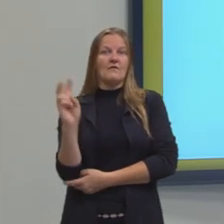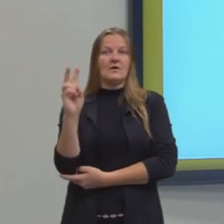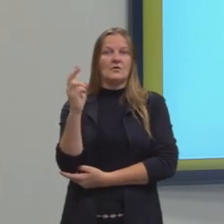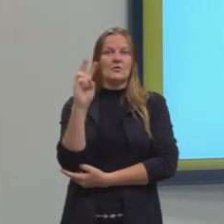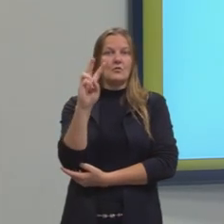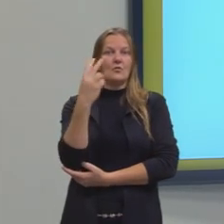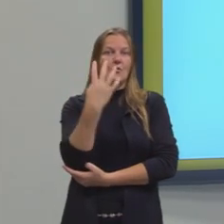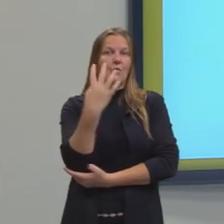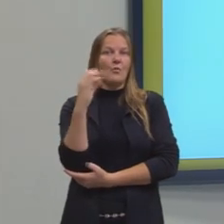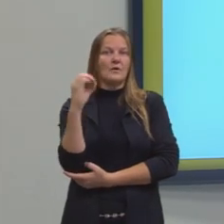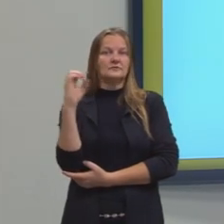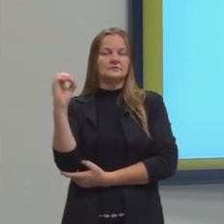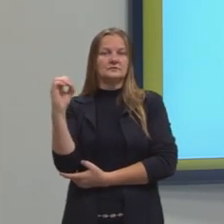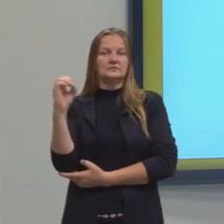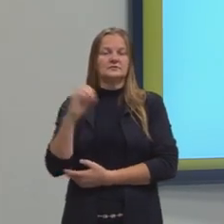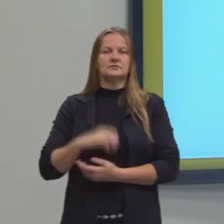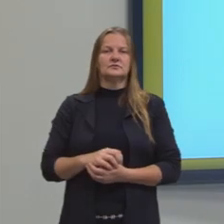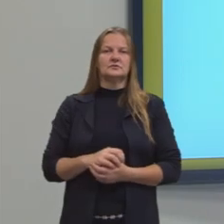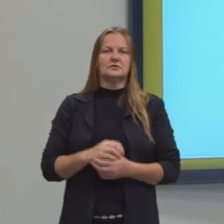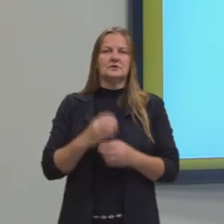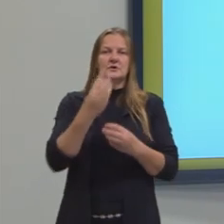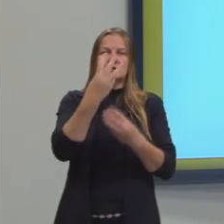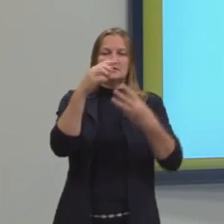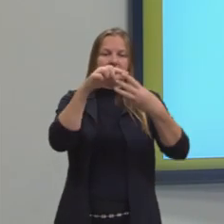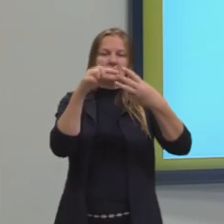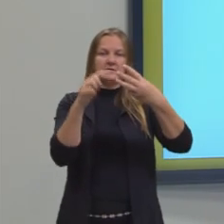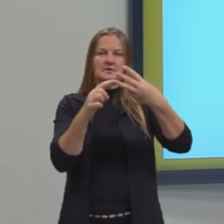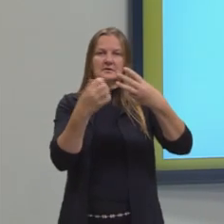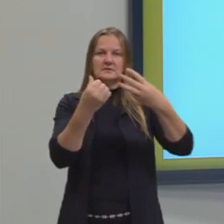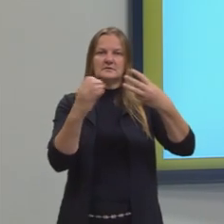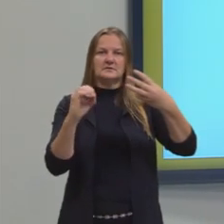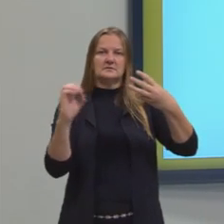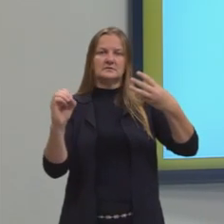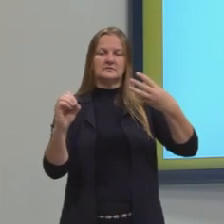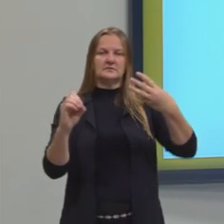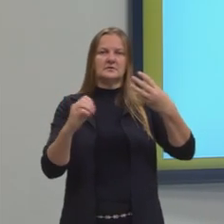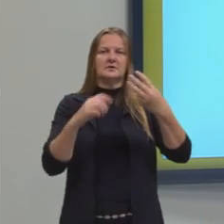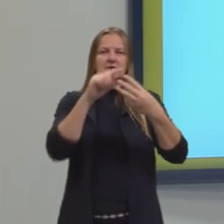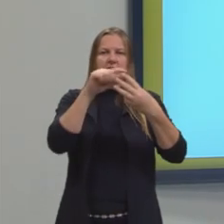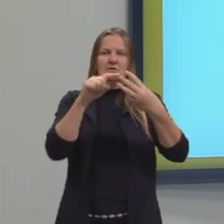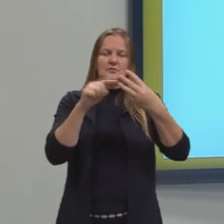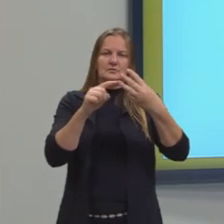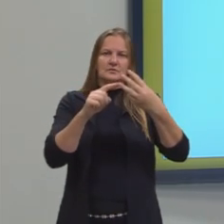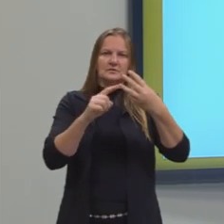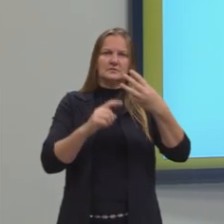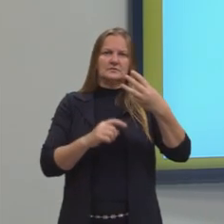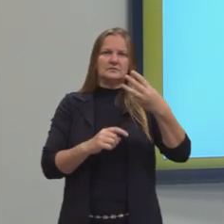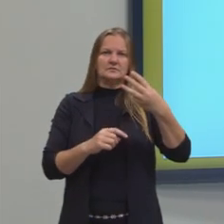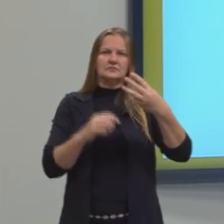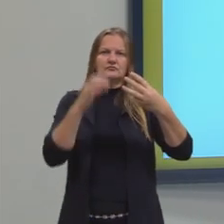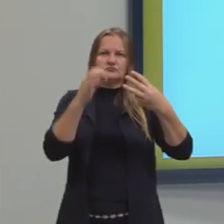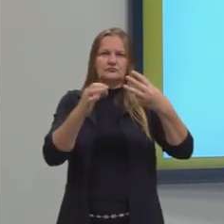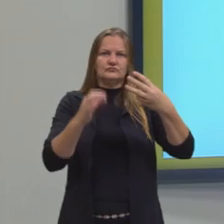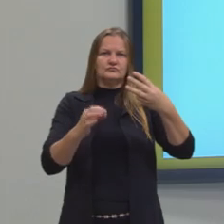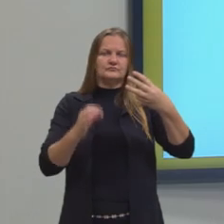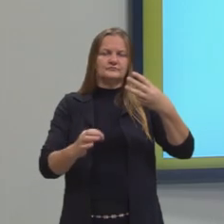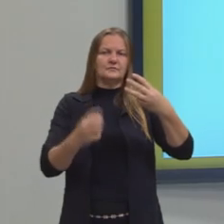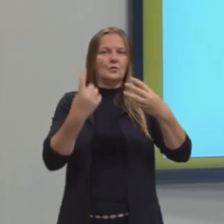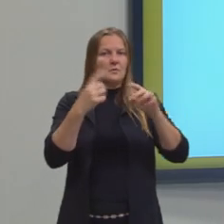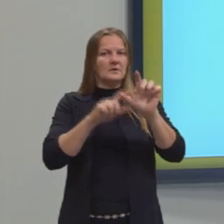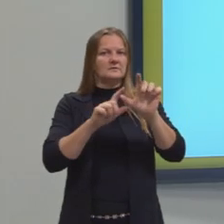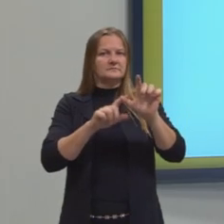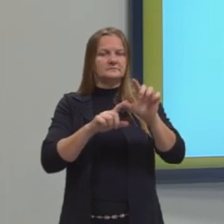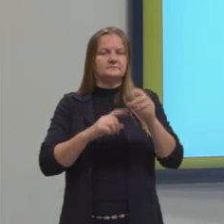Porque se ele acertar as três, vai dar R 600,00. Aqui, existe três possibilidades onde ele acerta, então, uma letra, né?